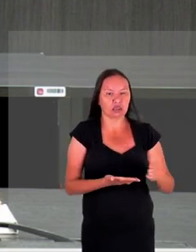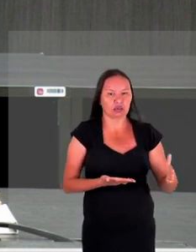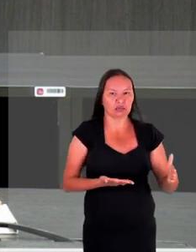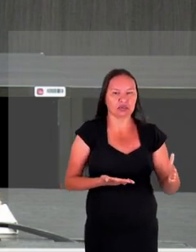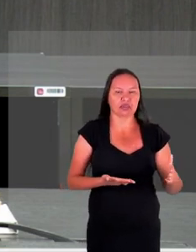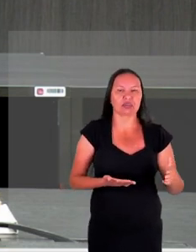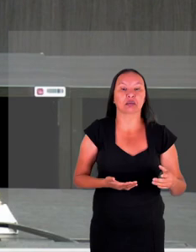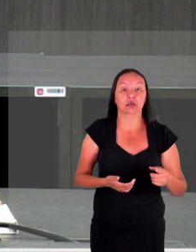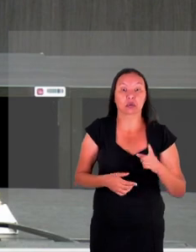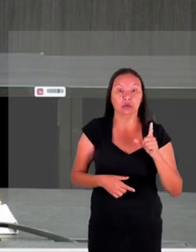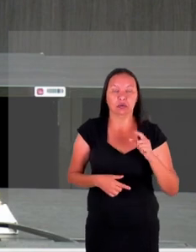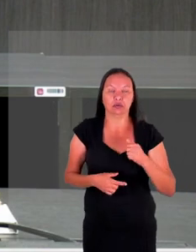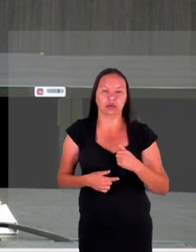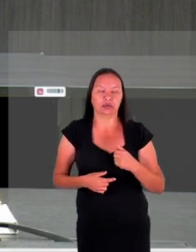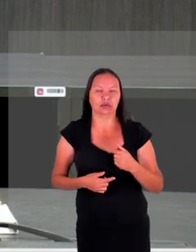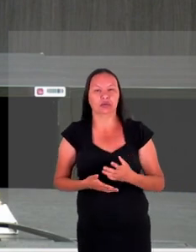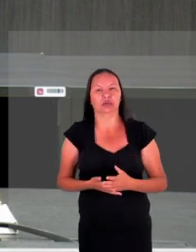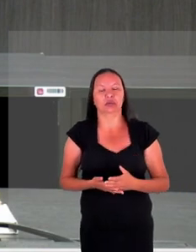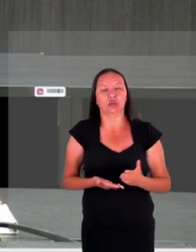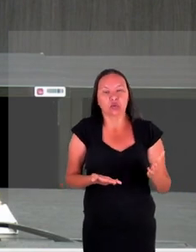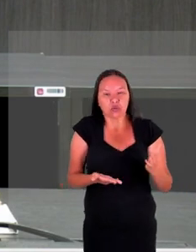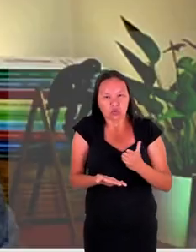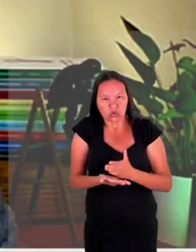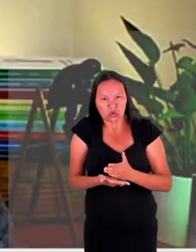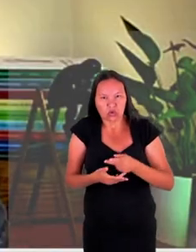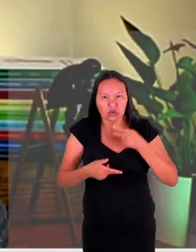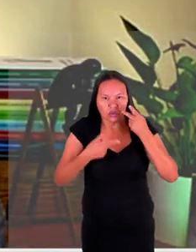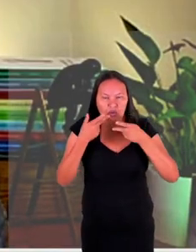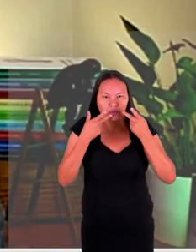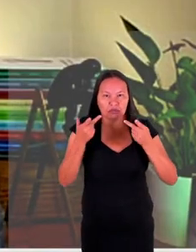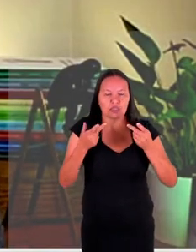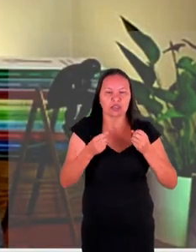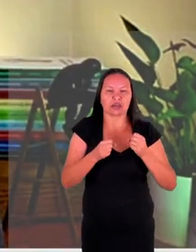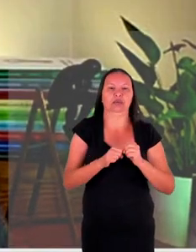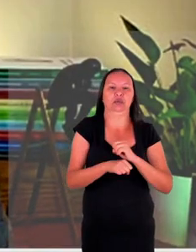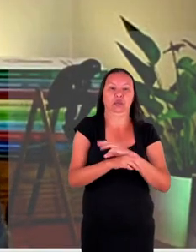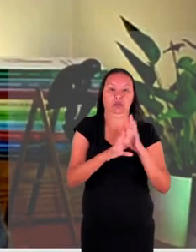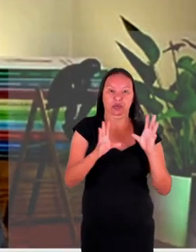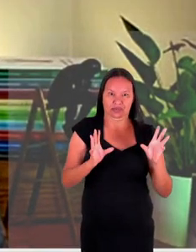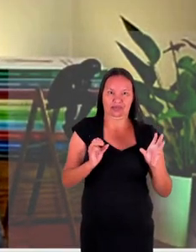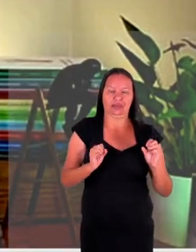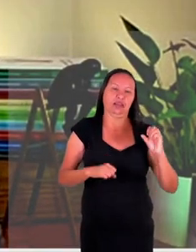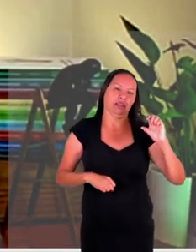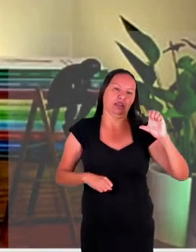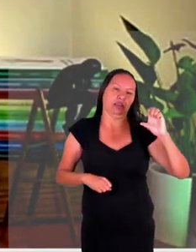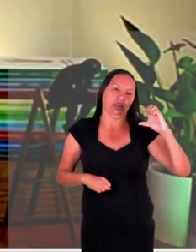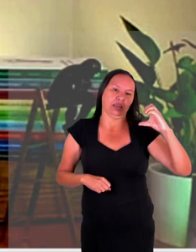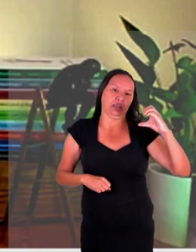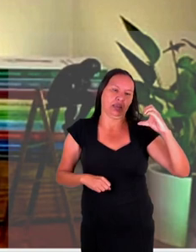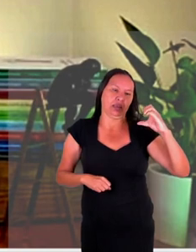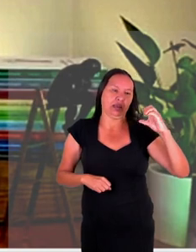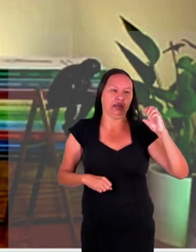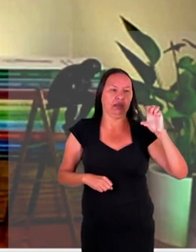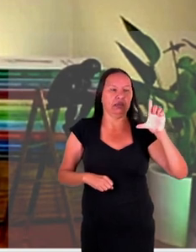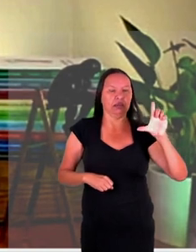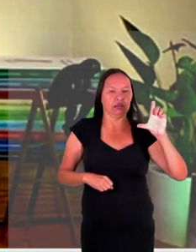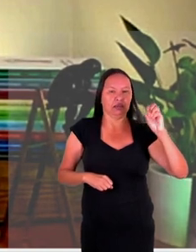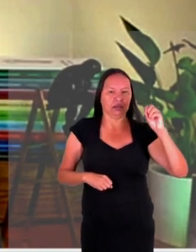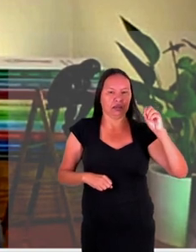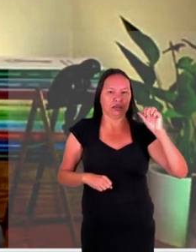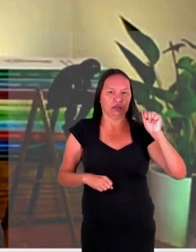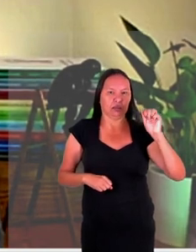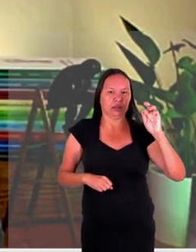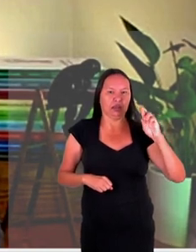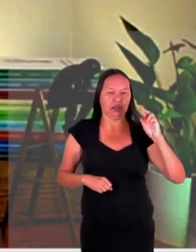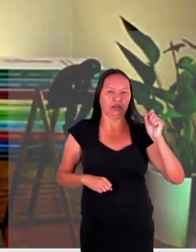me permite eu gostaria de complementar a fala da Clara coerente com o que o Sucsberger disse e o que eu também disse